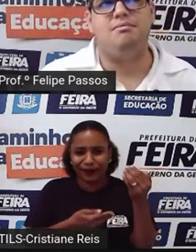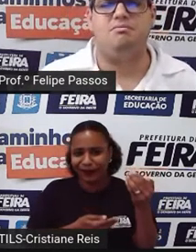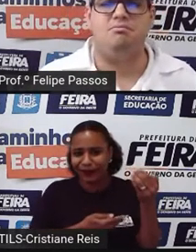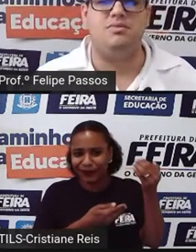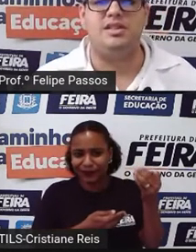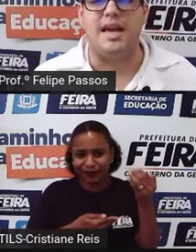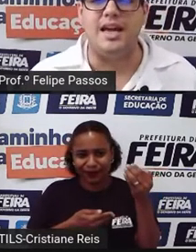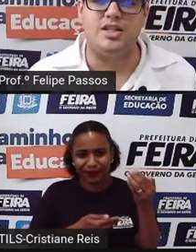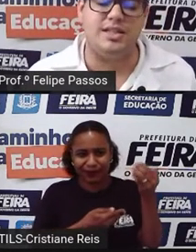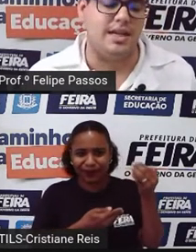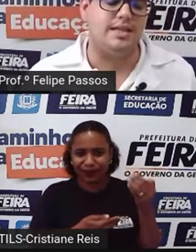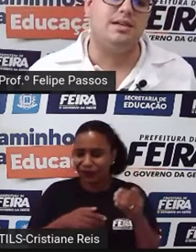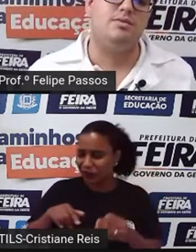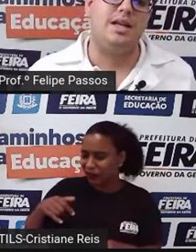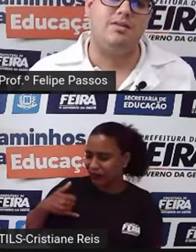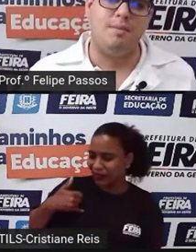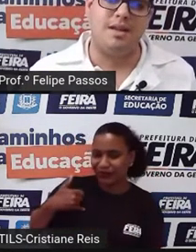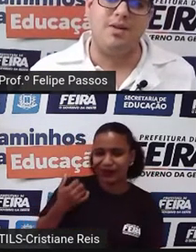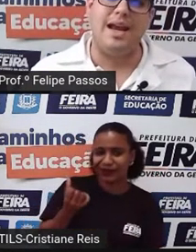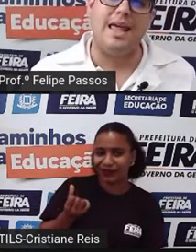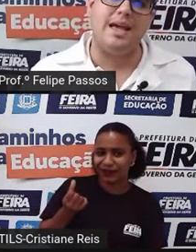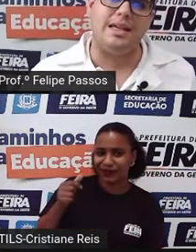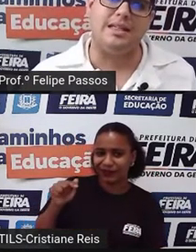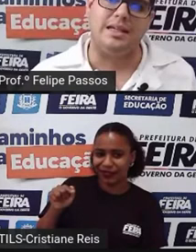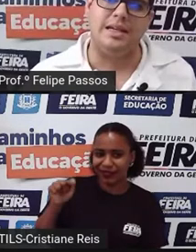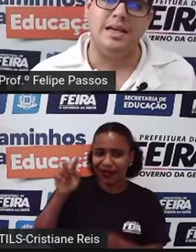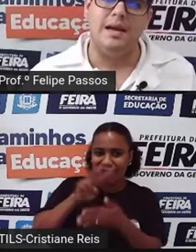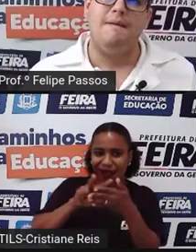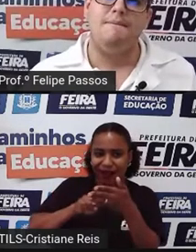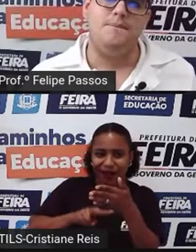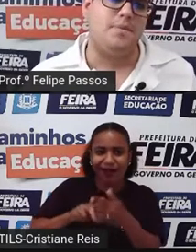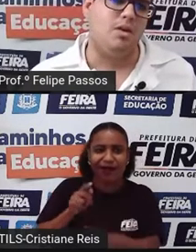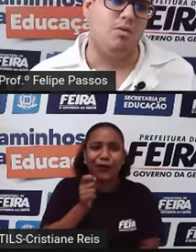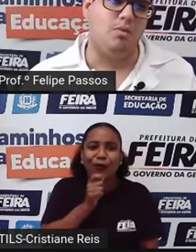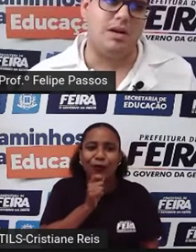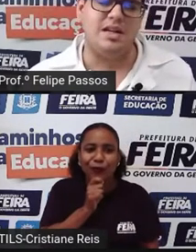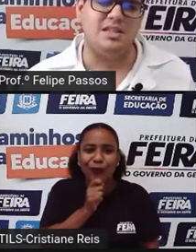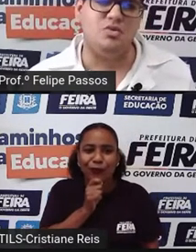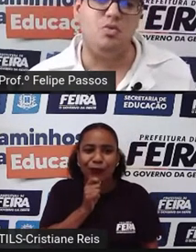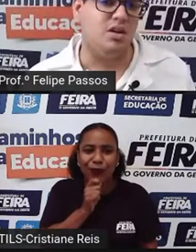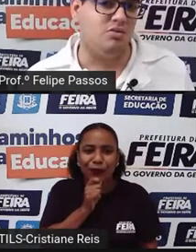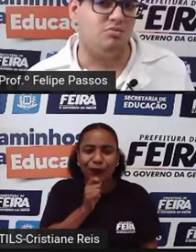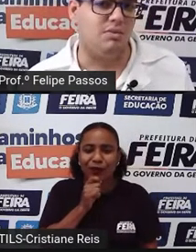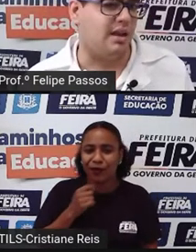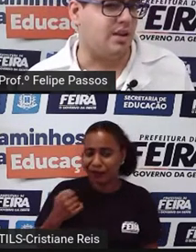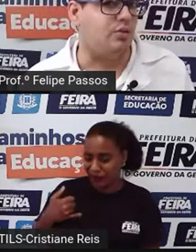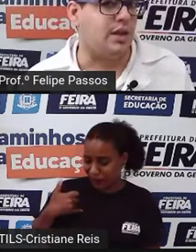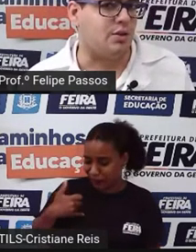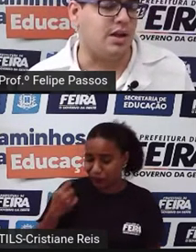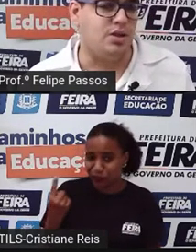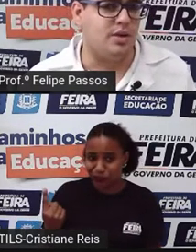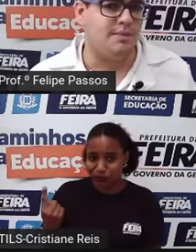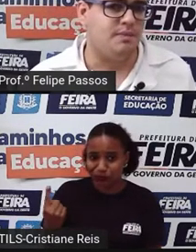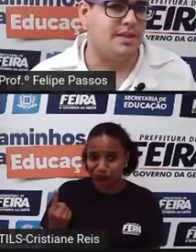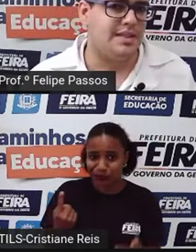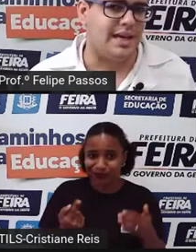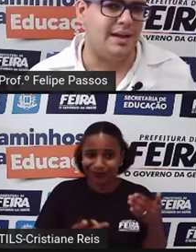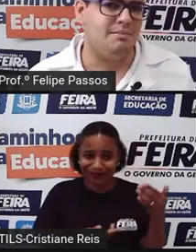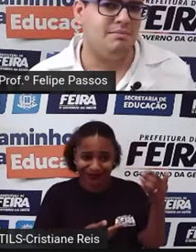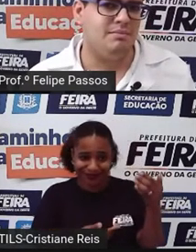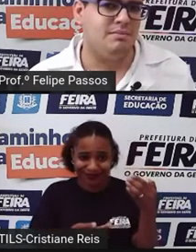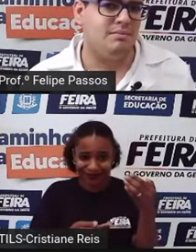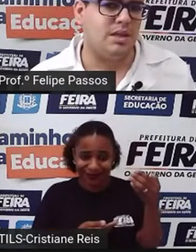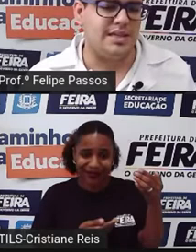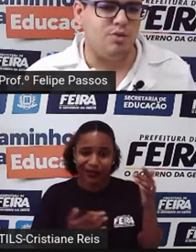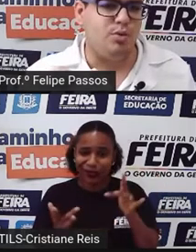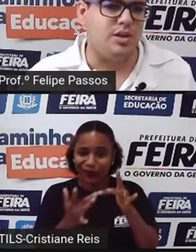uns sete, seis anos, ela não aprendeu a ler ainda, né? Então, uma criança de um ano, ela tem contato com a leitura? Será?